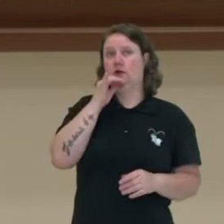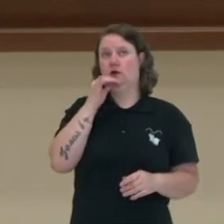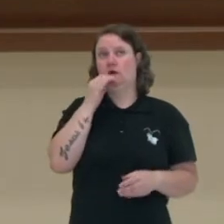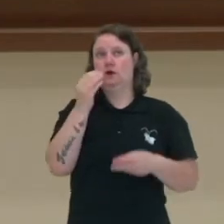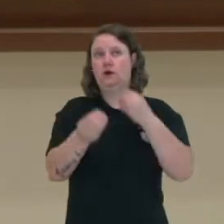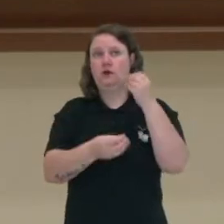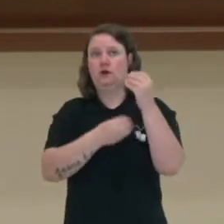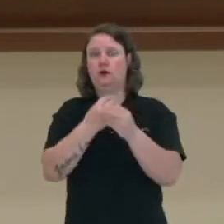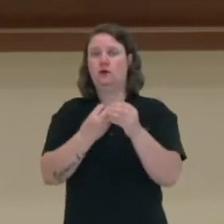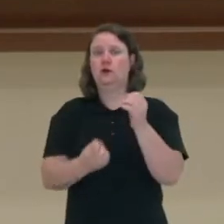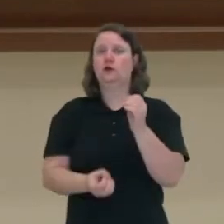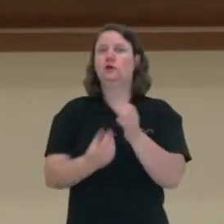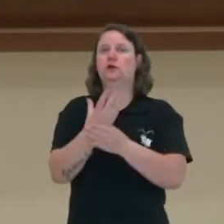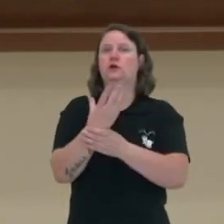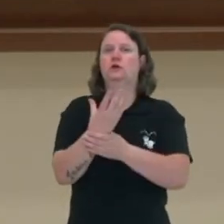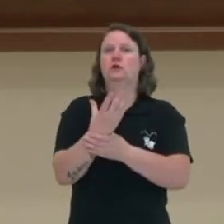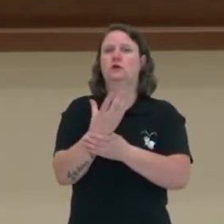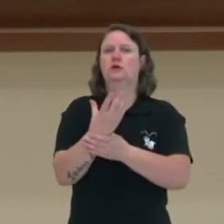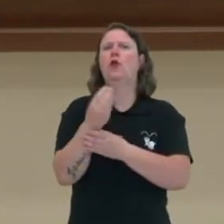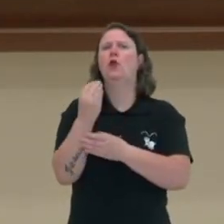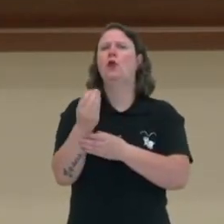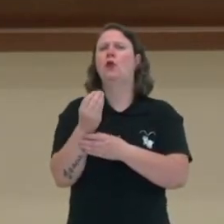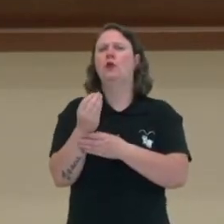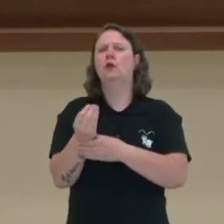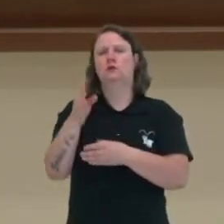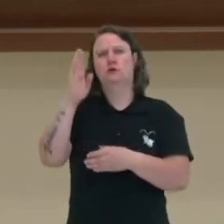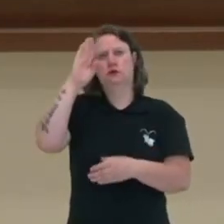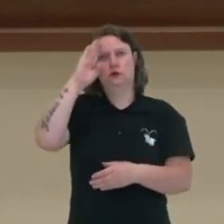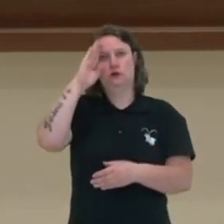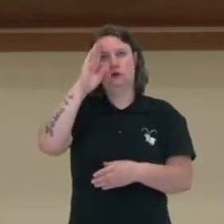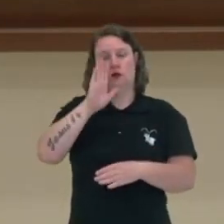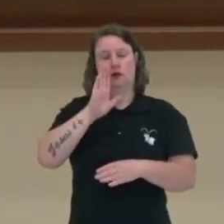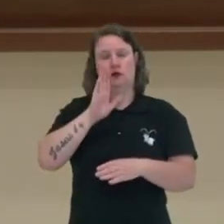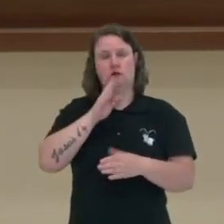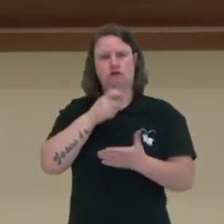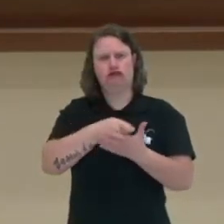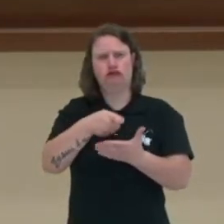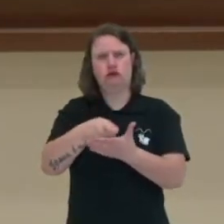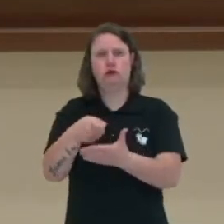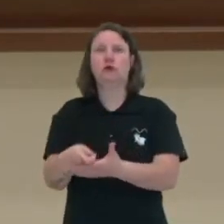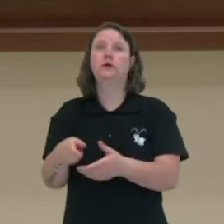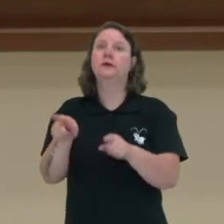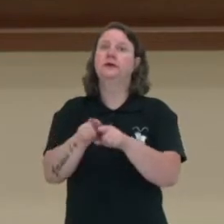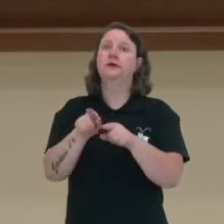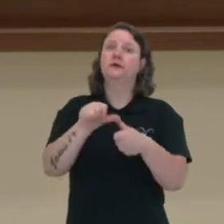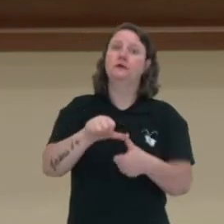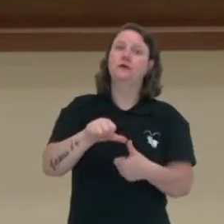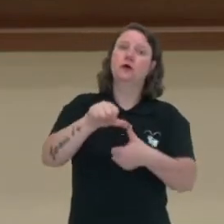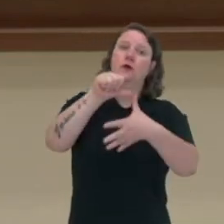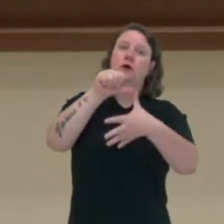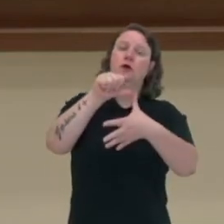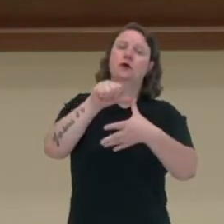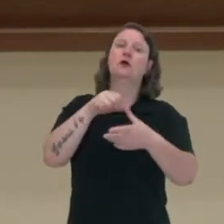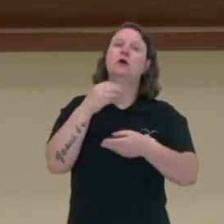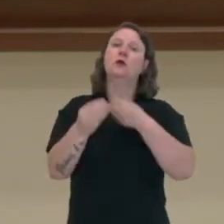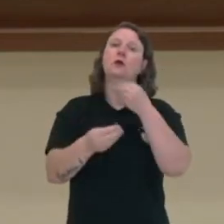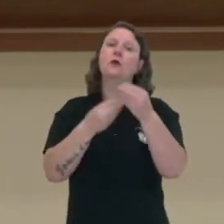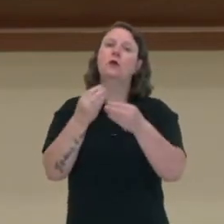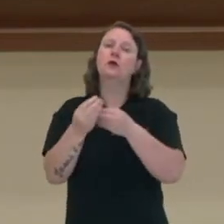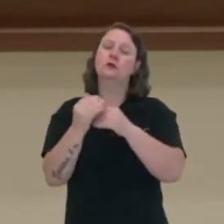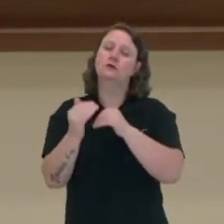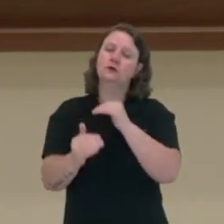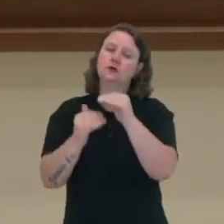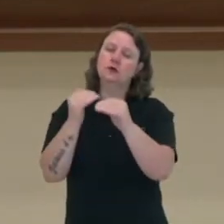como surgiram essas ditaduras militares e ditaduras na América do Sul? E mais, como foi esse processo de